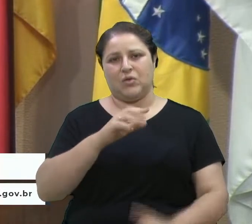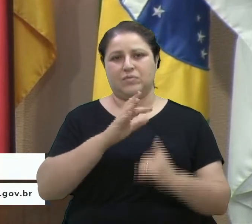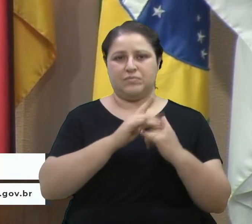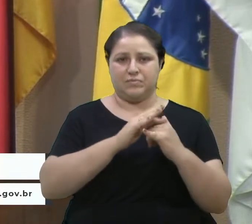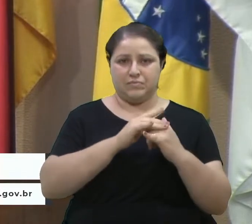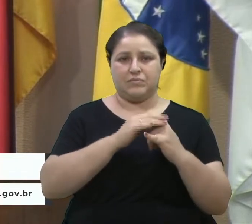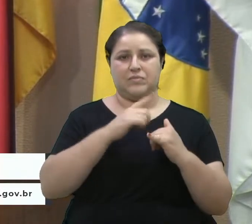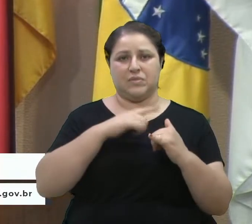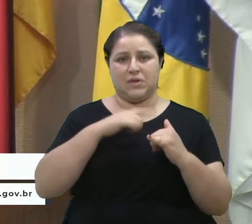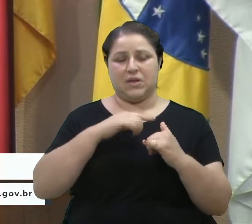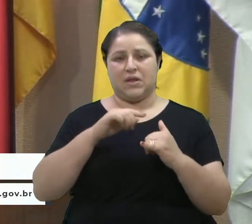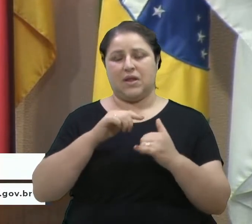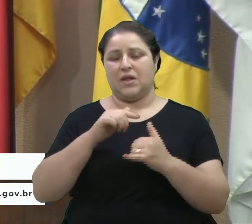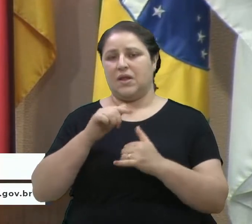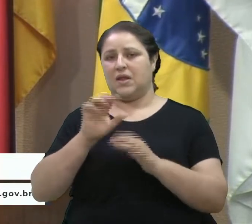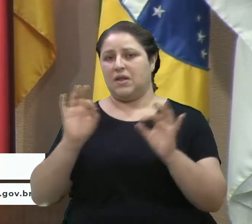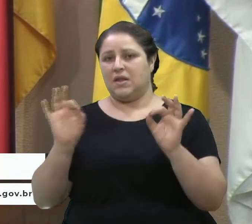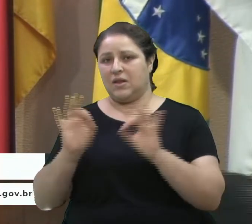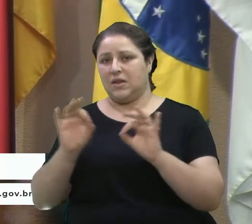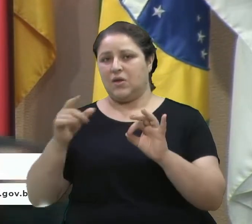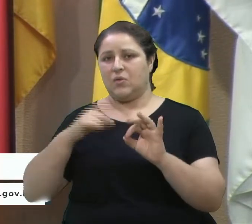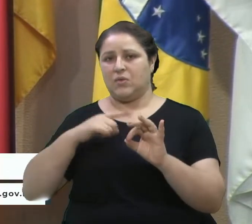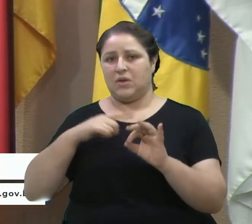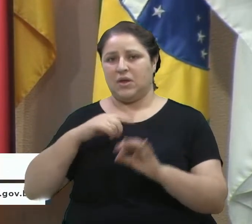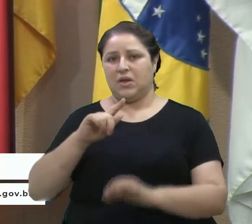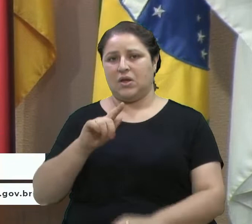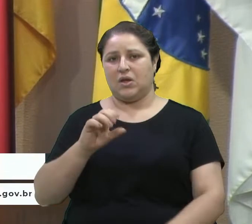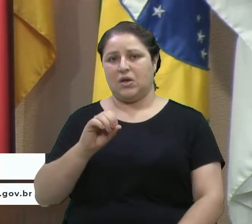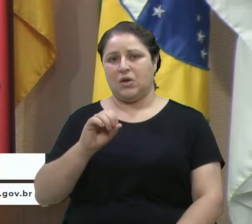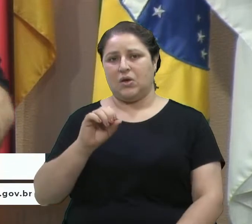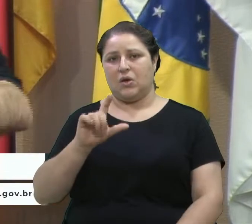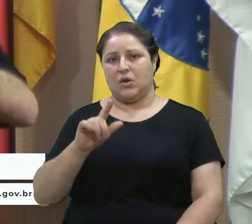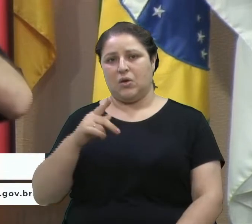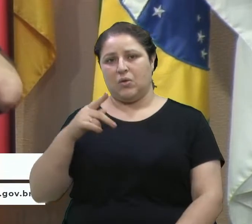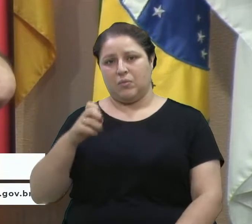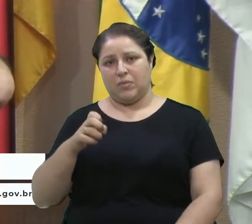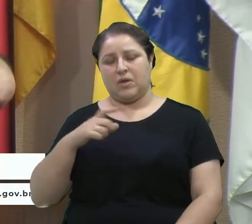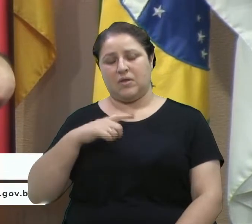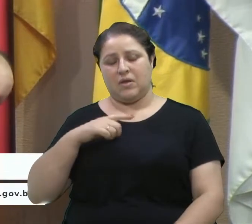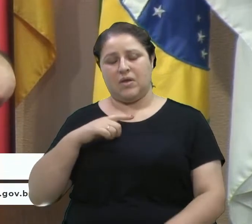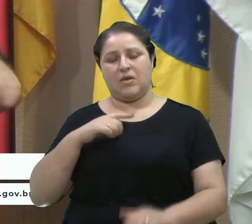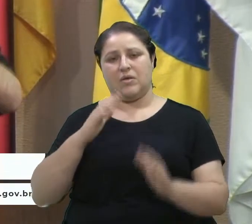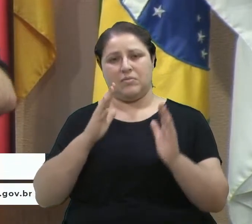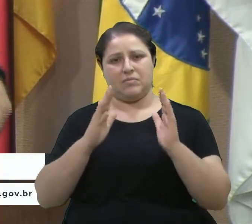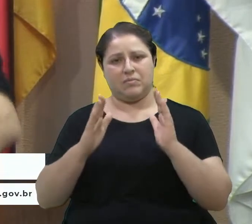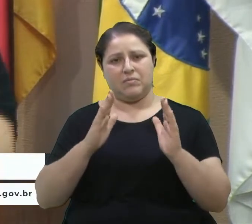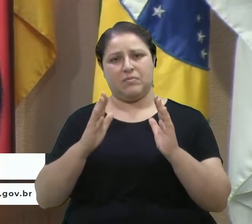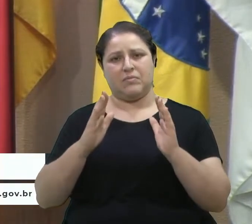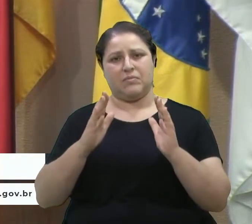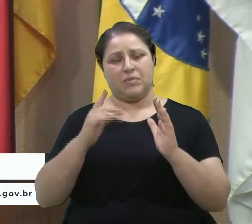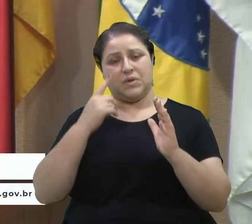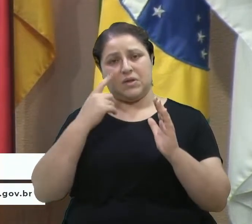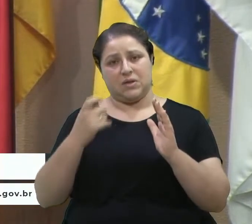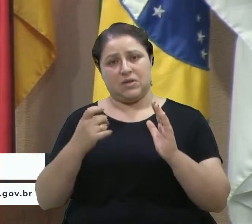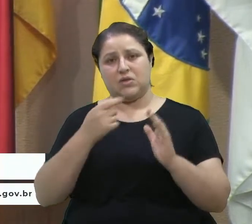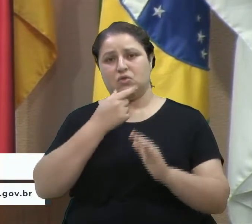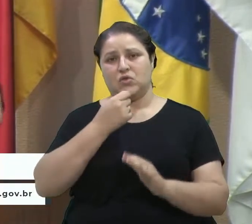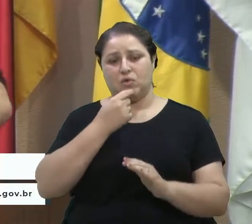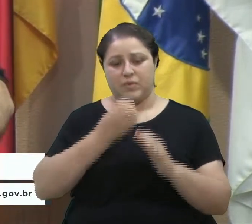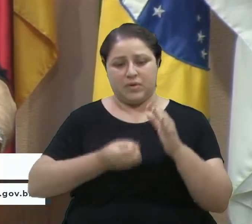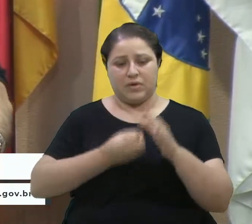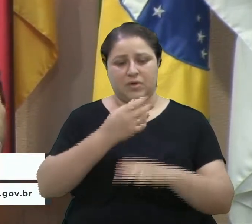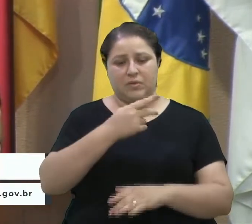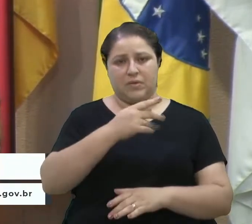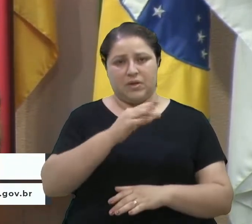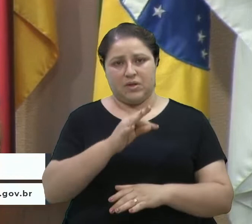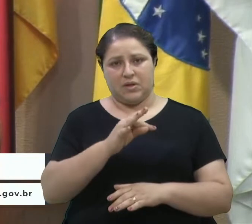parte, bem interessante, do documentário, onde o fundador do PT, o Hélio Bicudo, também foi o autor do